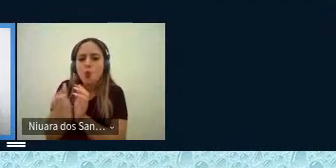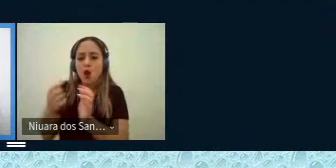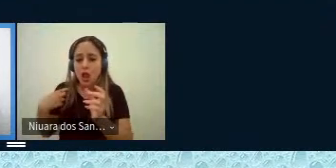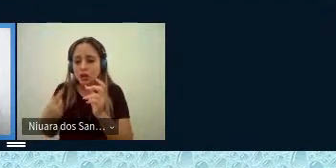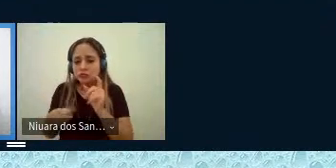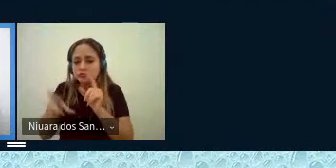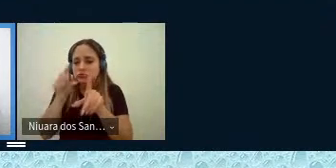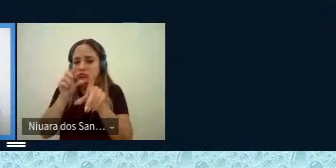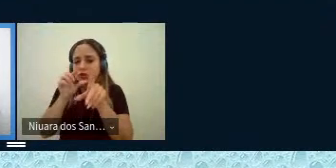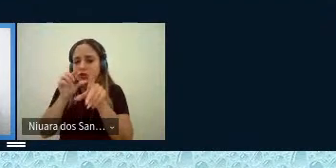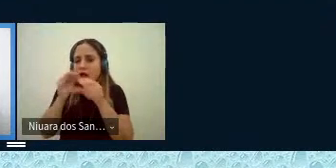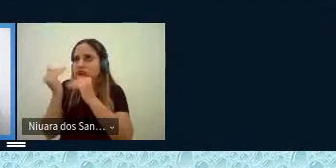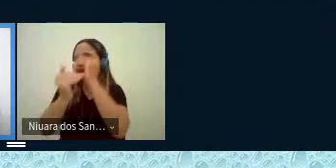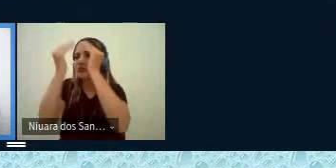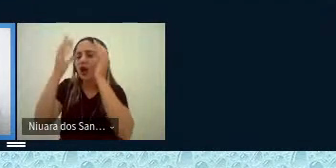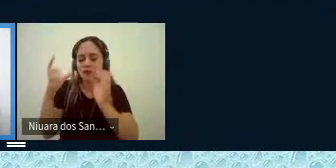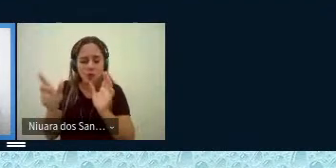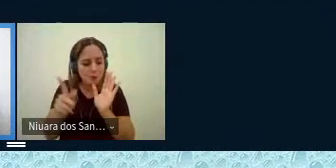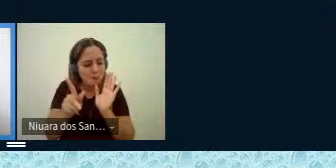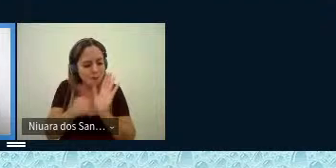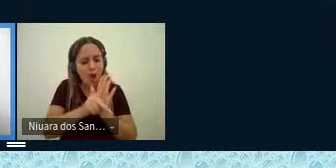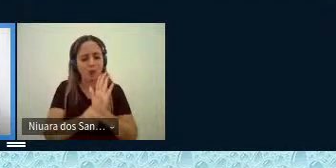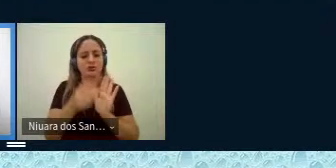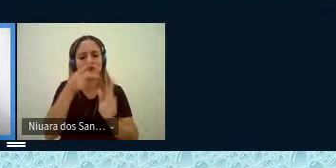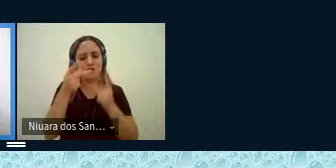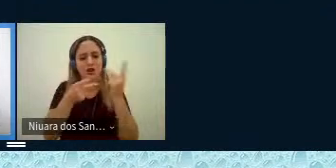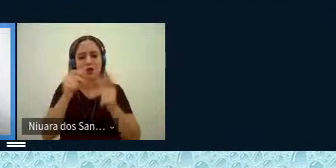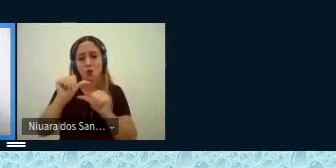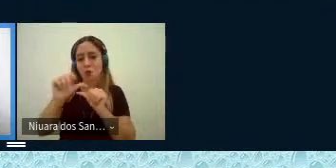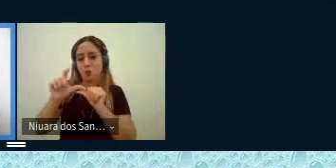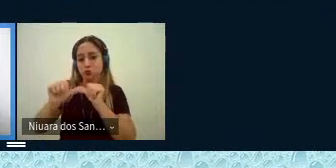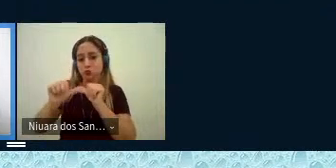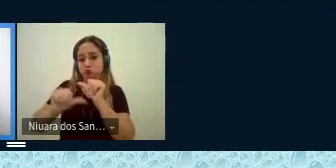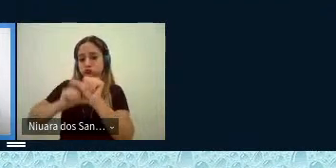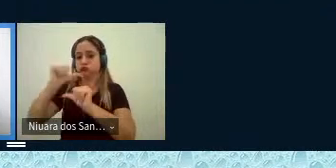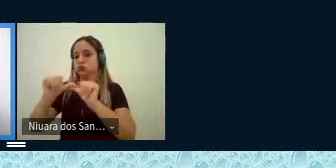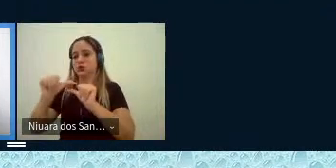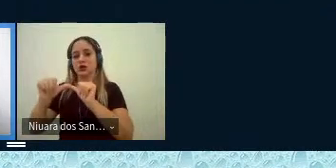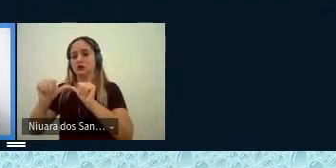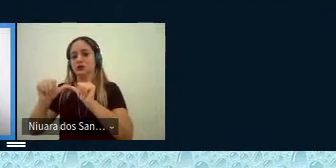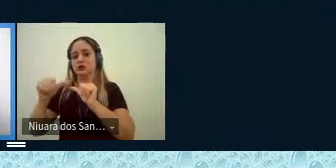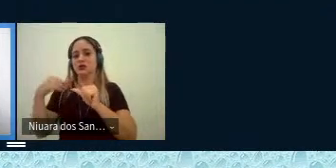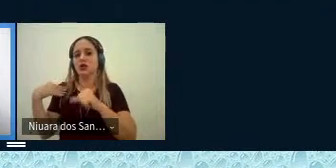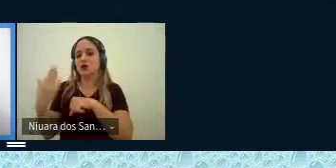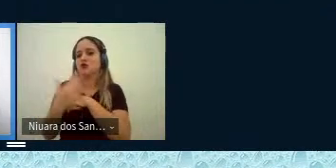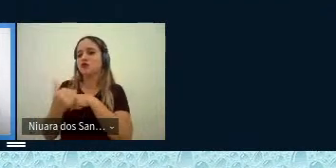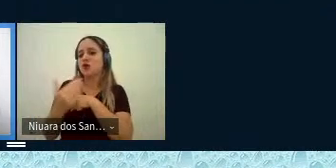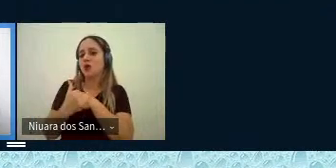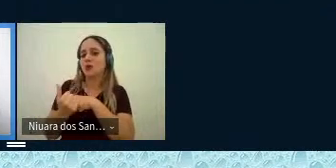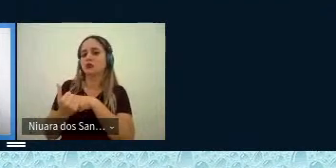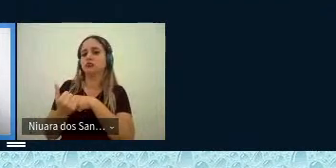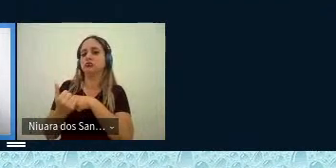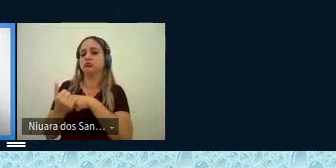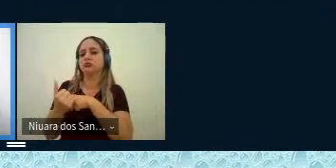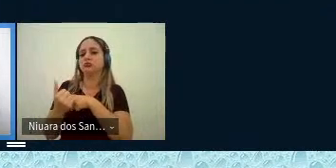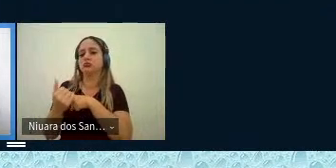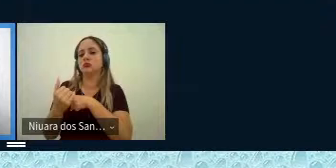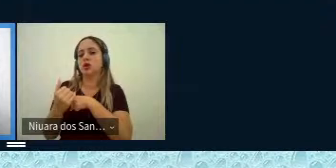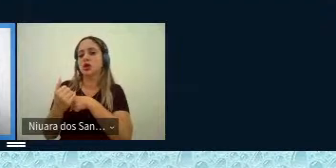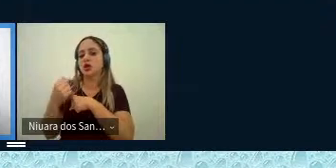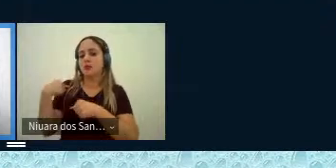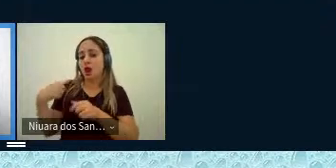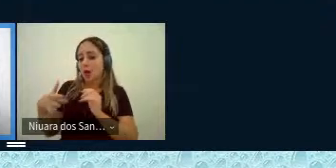de falar com mudanças não adotadas pelos demais, não é? Chamamos pela, chamamos a fala